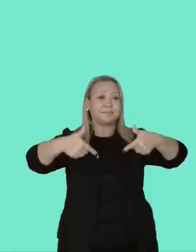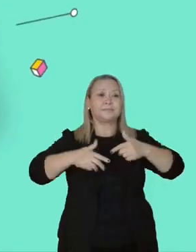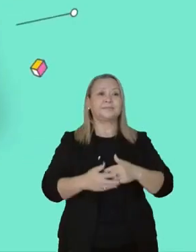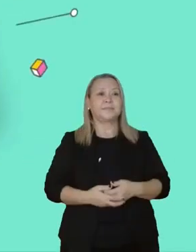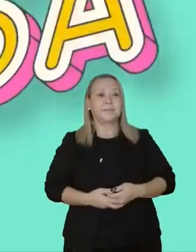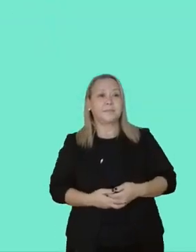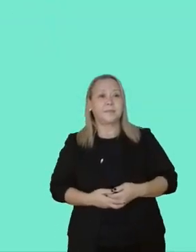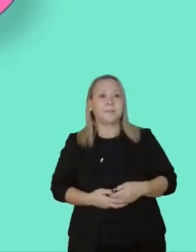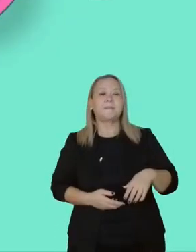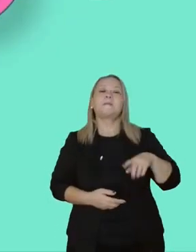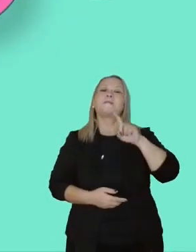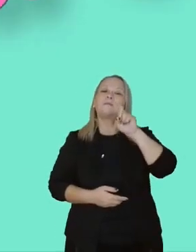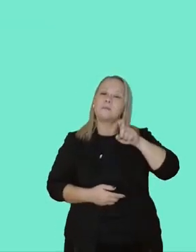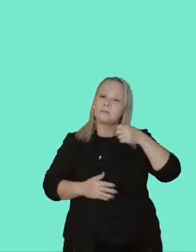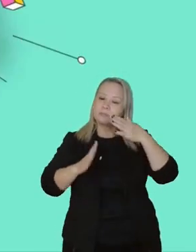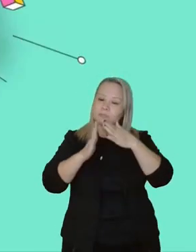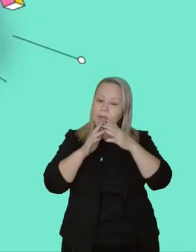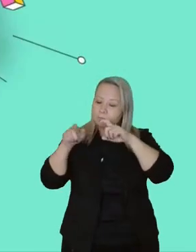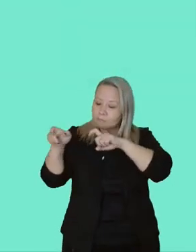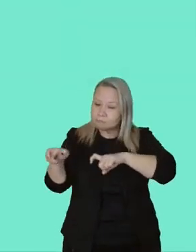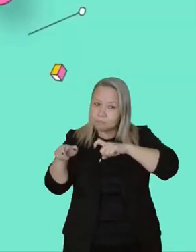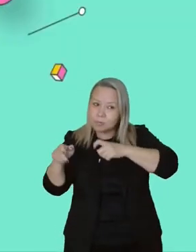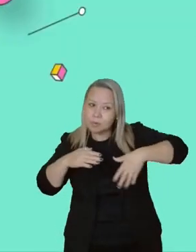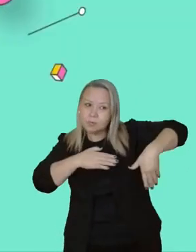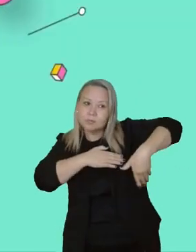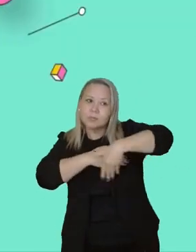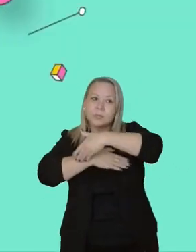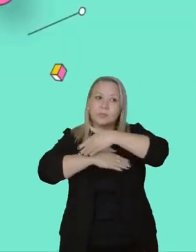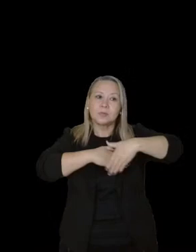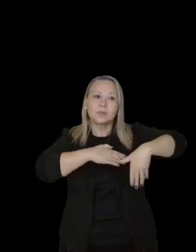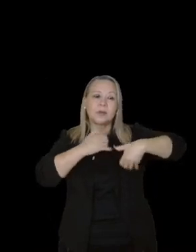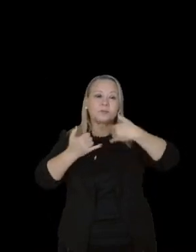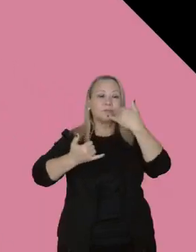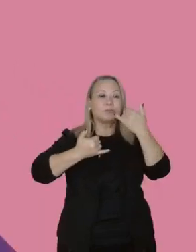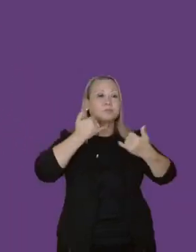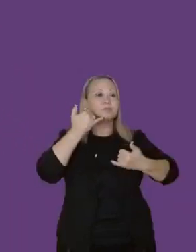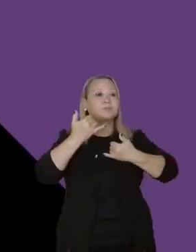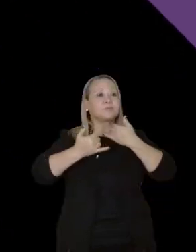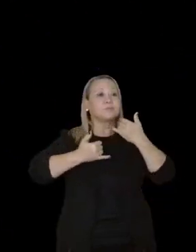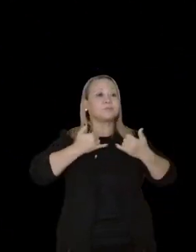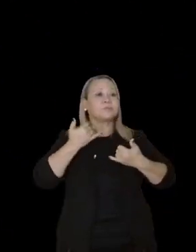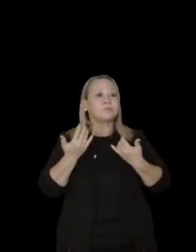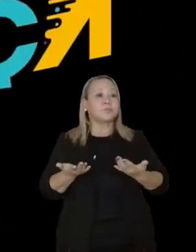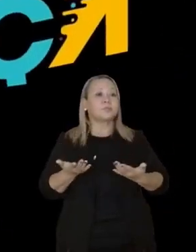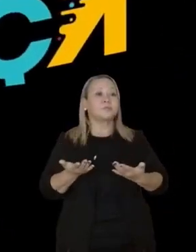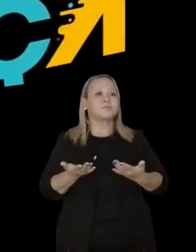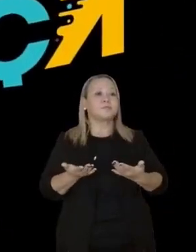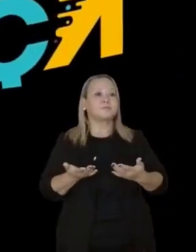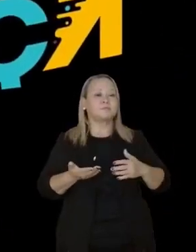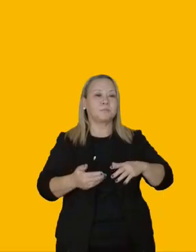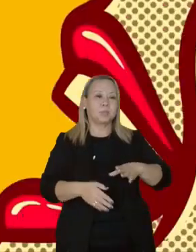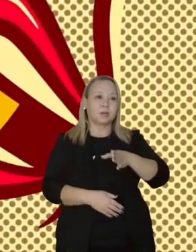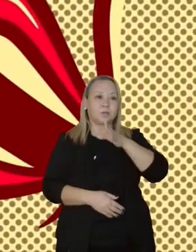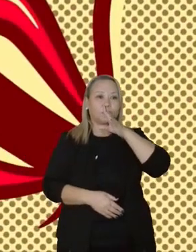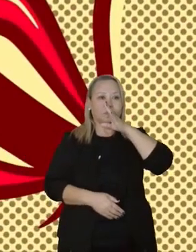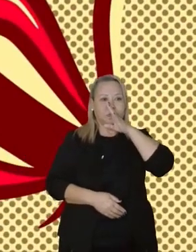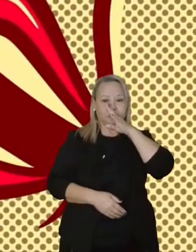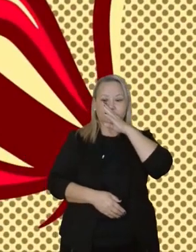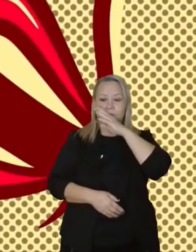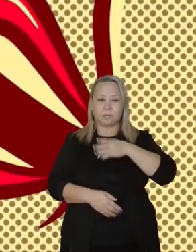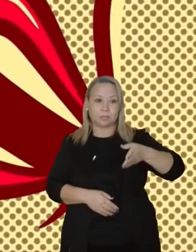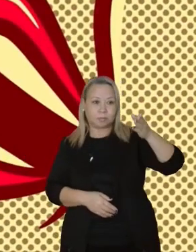Seja em casa, no campo, na rua ou na praça Chega de mordaça